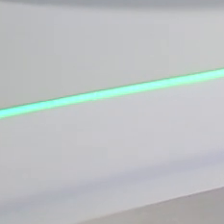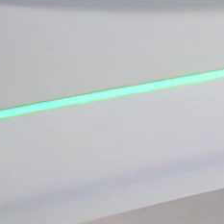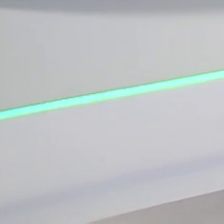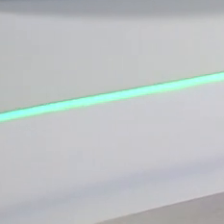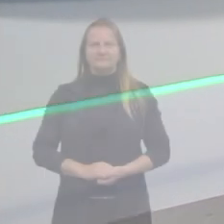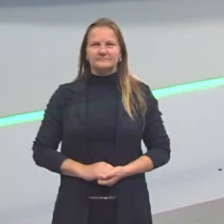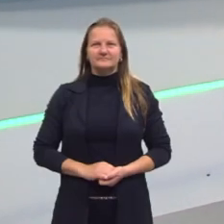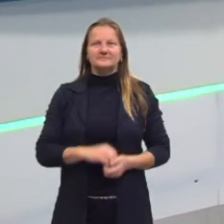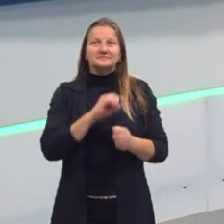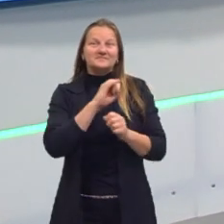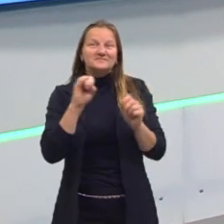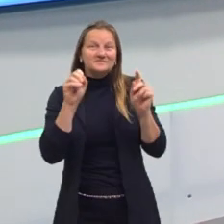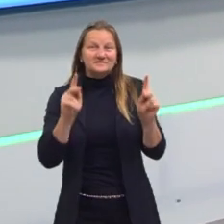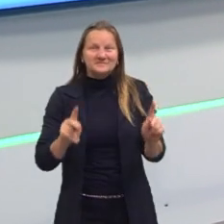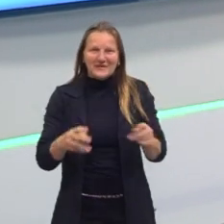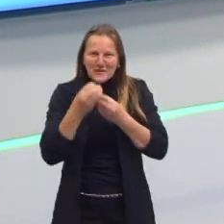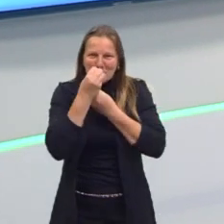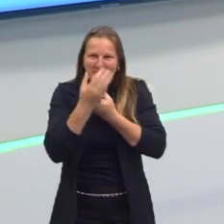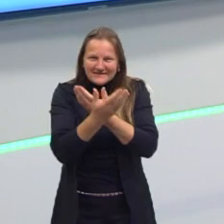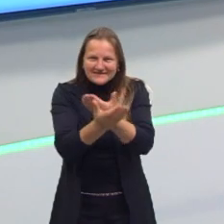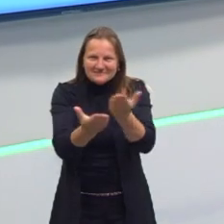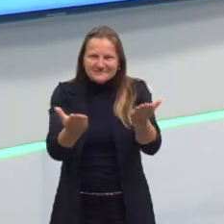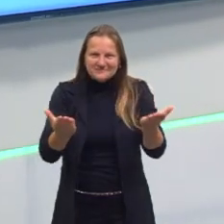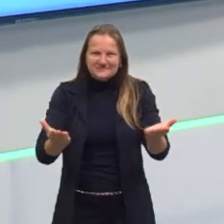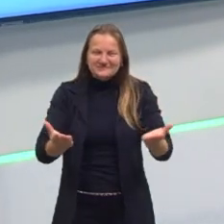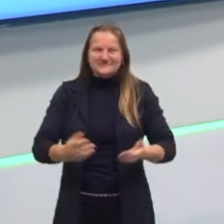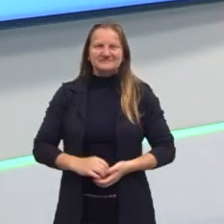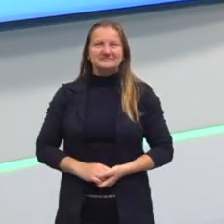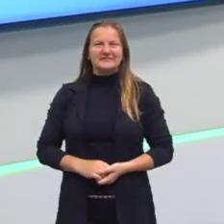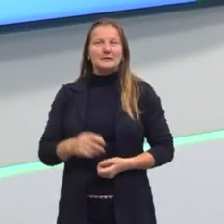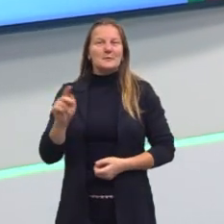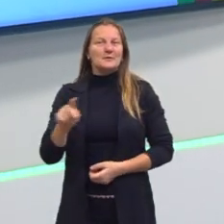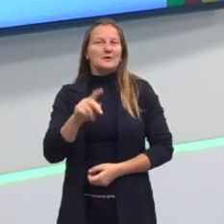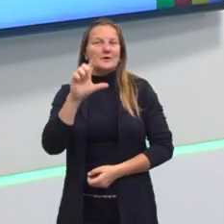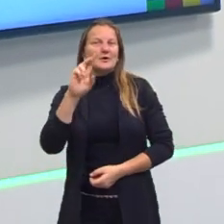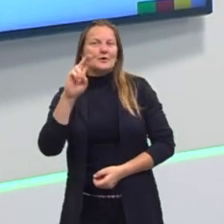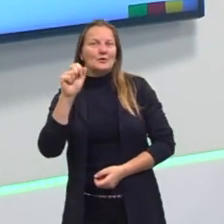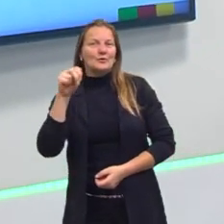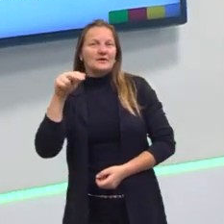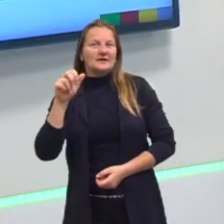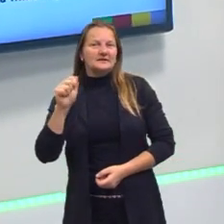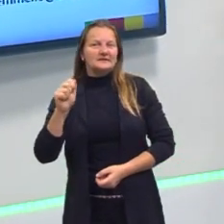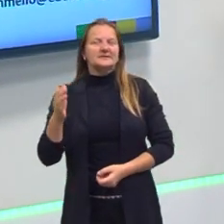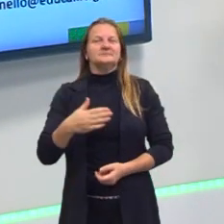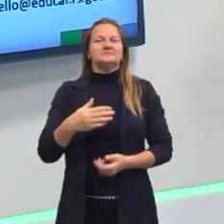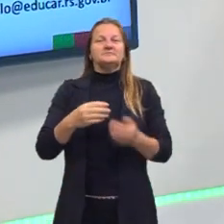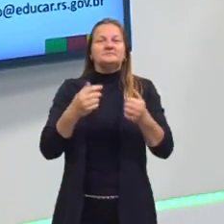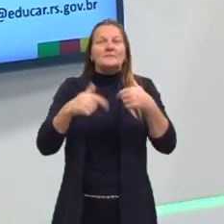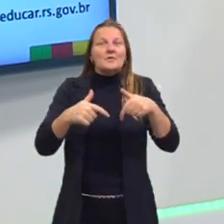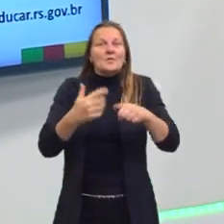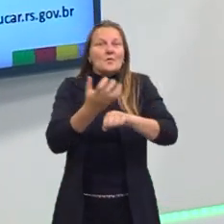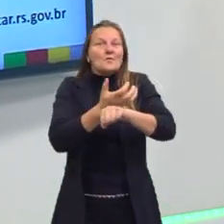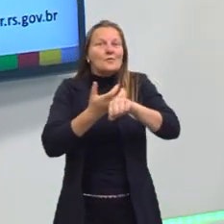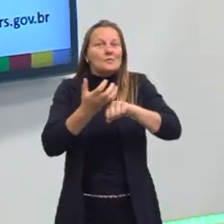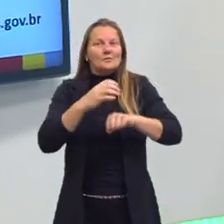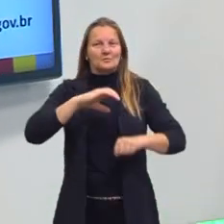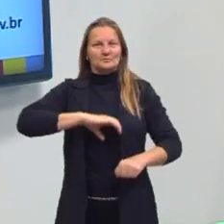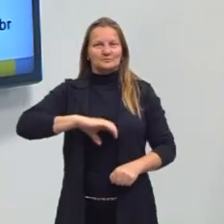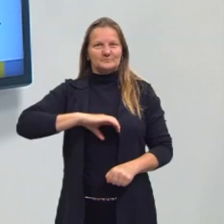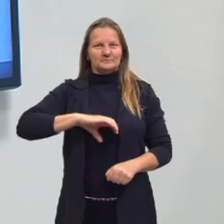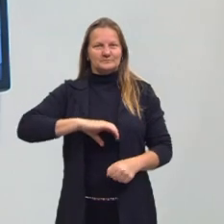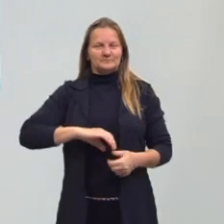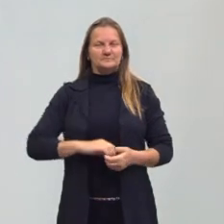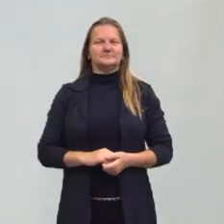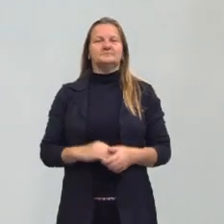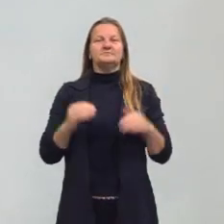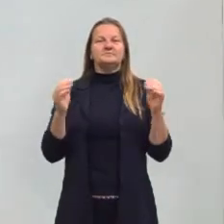E aí, pessoal, tudo bem com vocês? Sou a professora Luana Miller, trabalho com vocês o componente curricular de língua